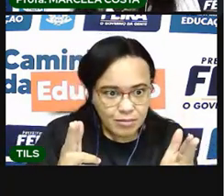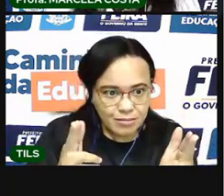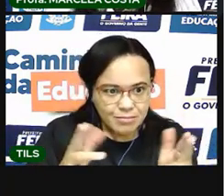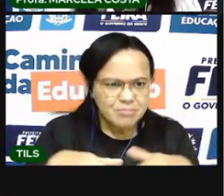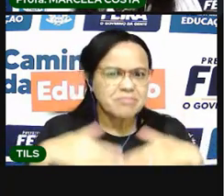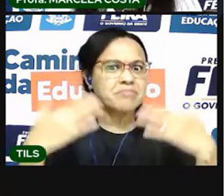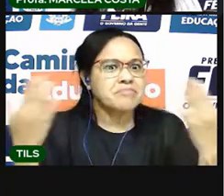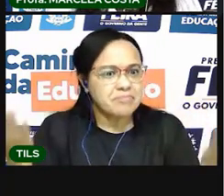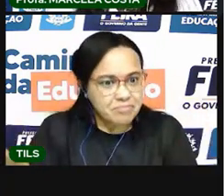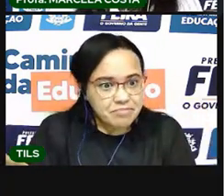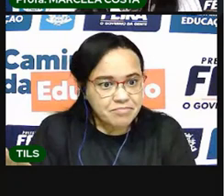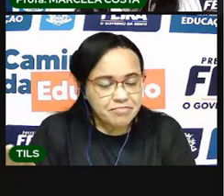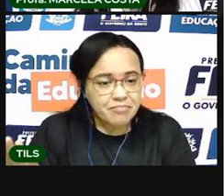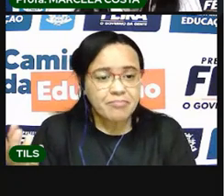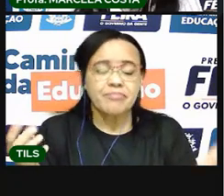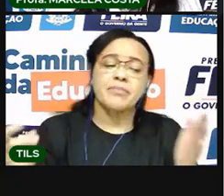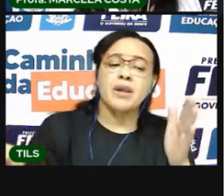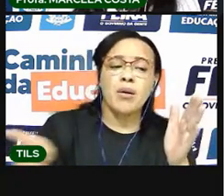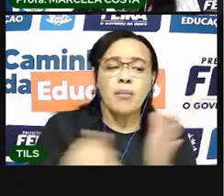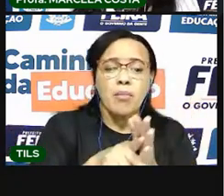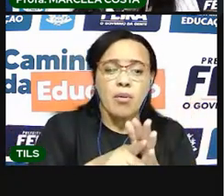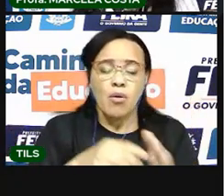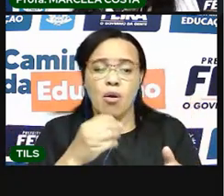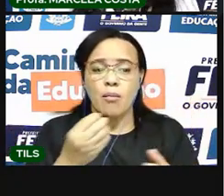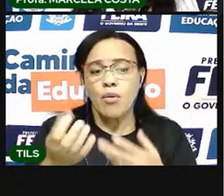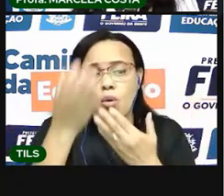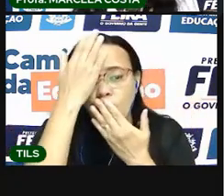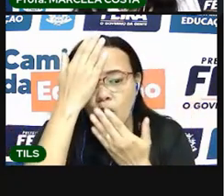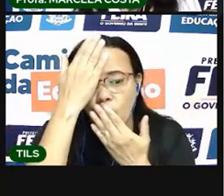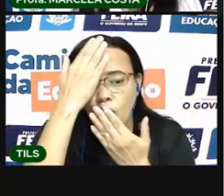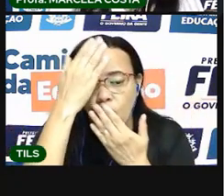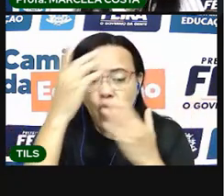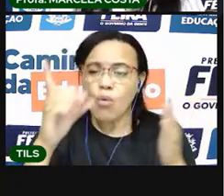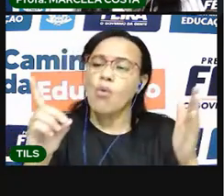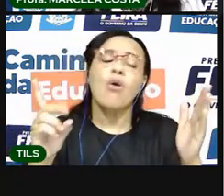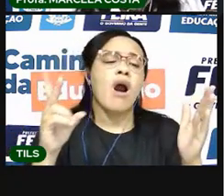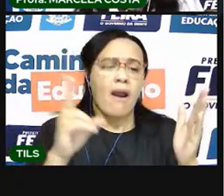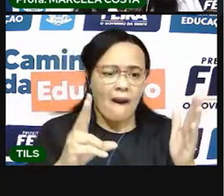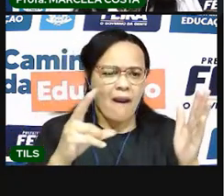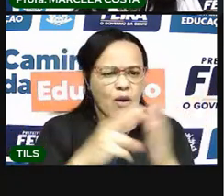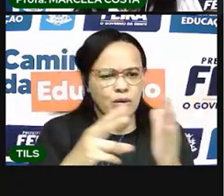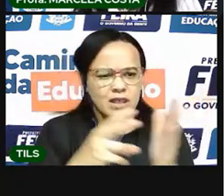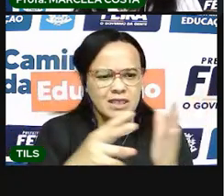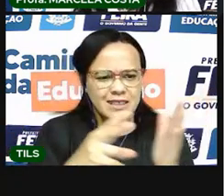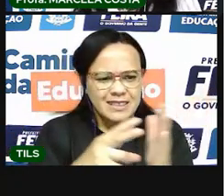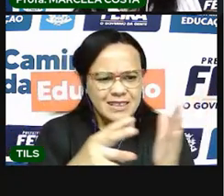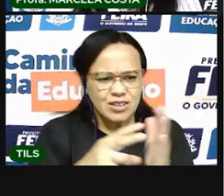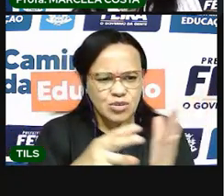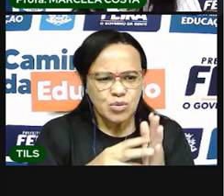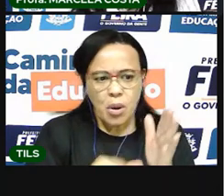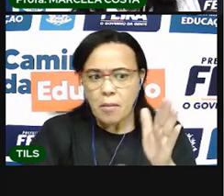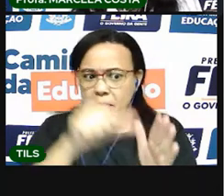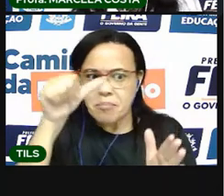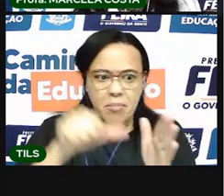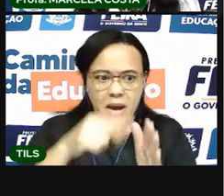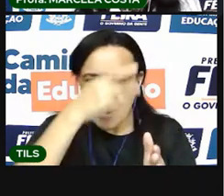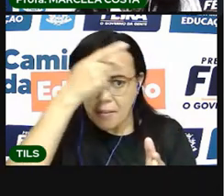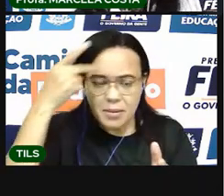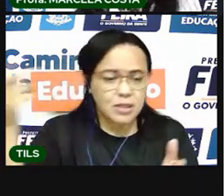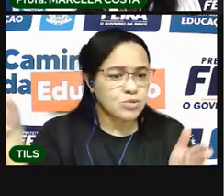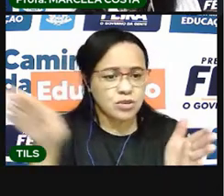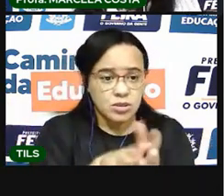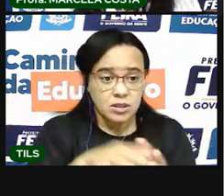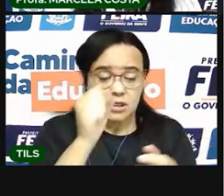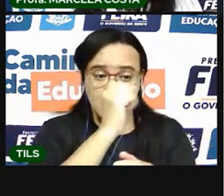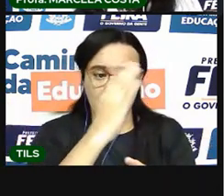Será que os indígenas, aqueles povos que foram os primeiros a habitarem o Brasil, será que naquela época